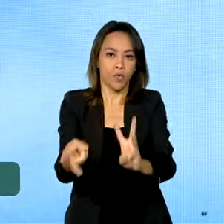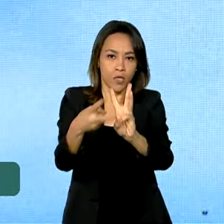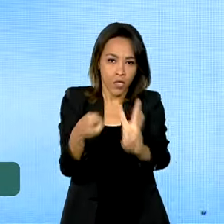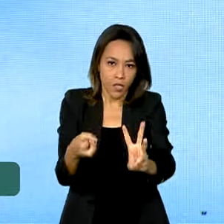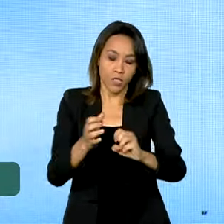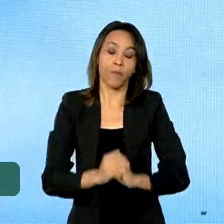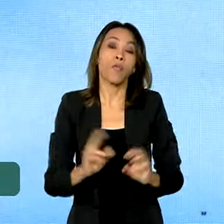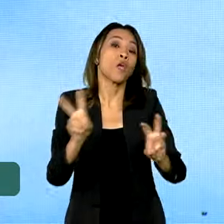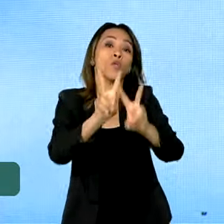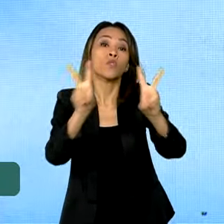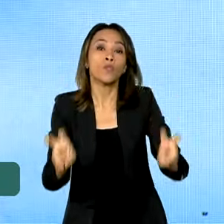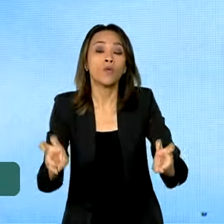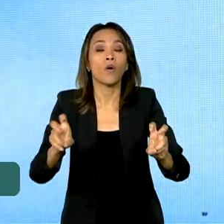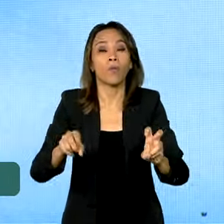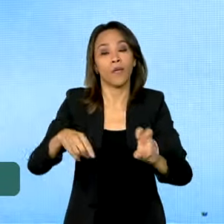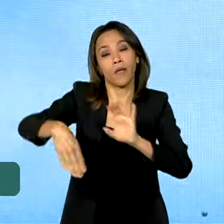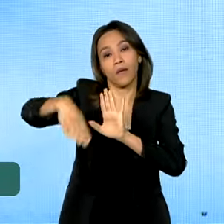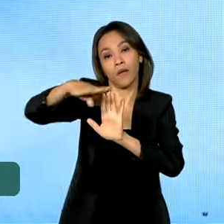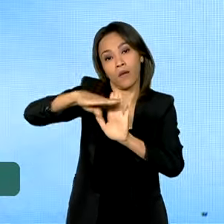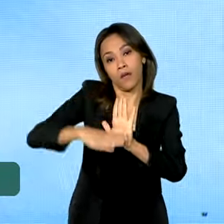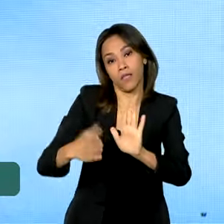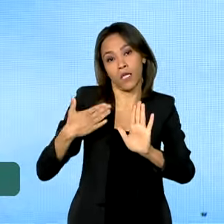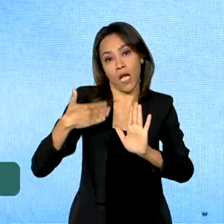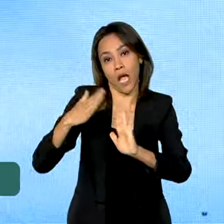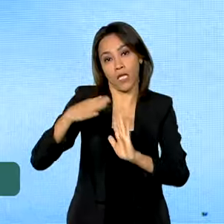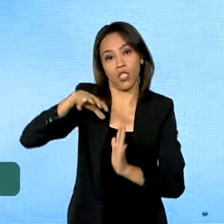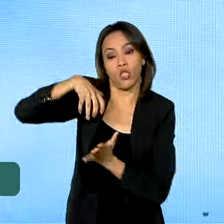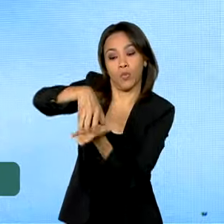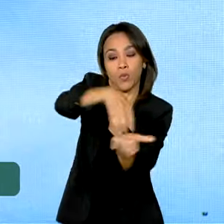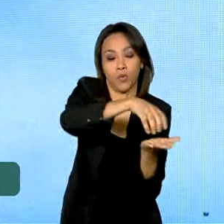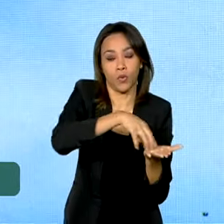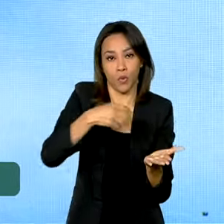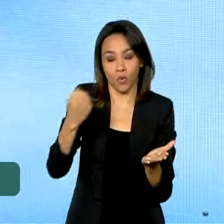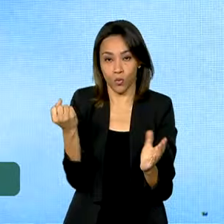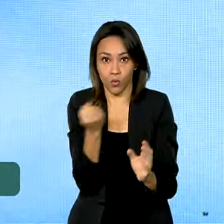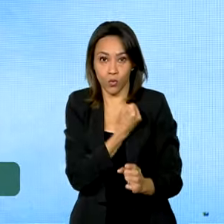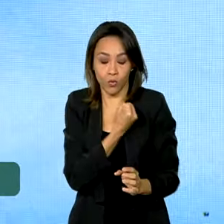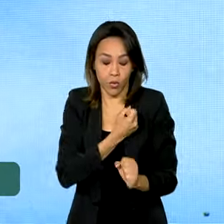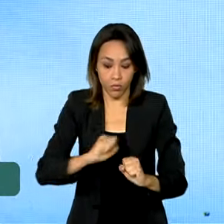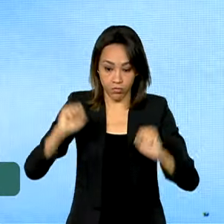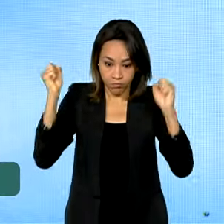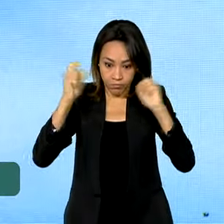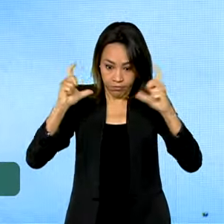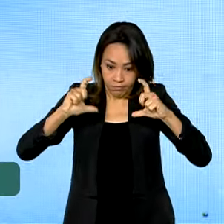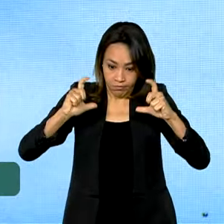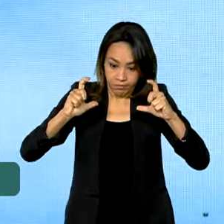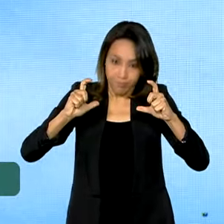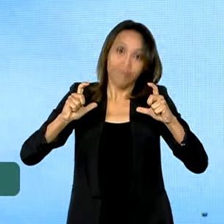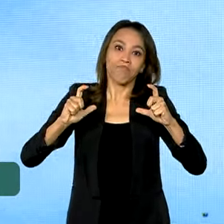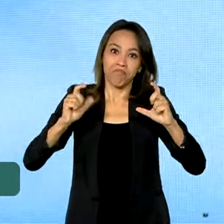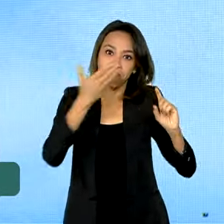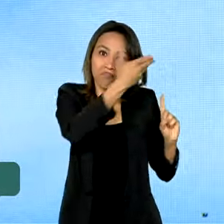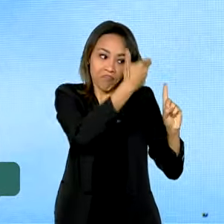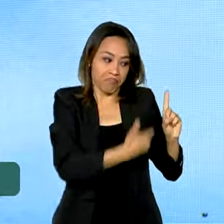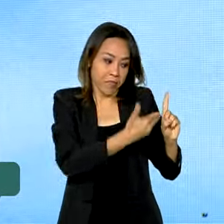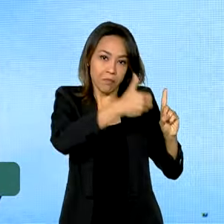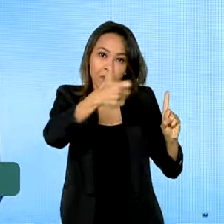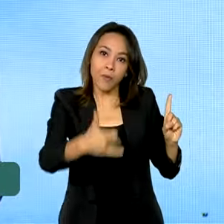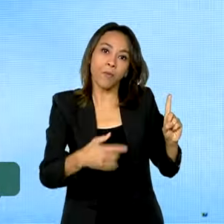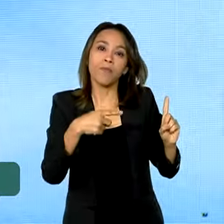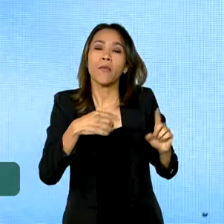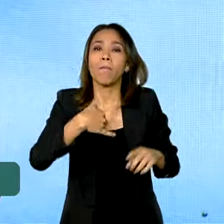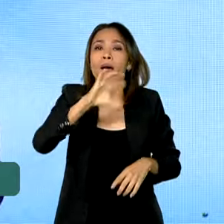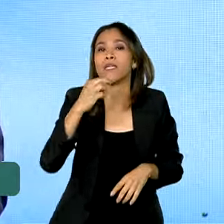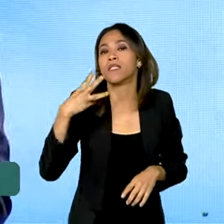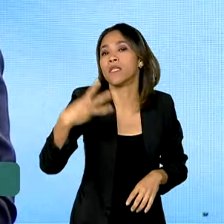ao Minha Casa Minha Vida Entidade, os números também são impactantes. Ministro Márcio Macedo, são mais de 37